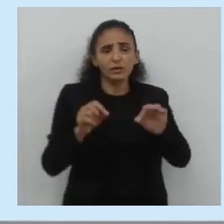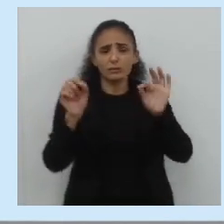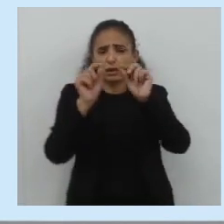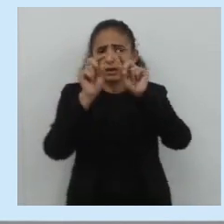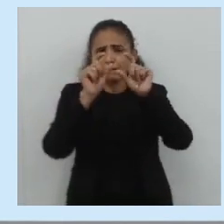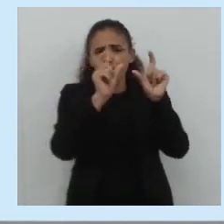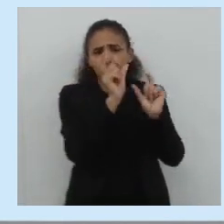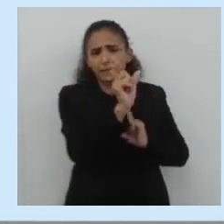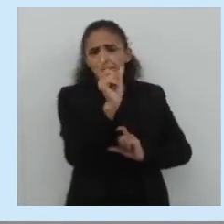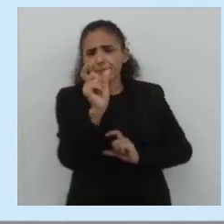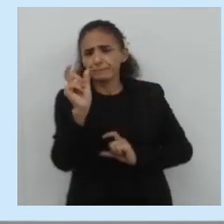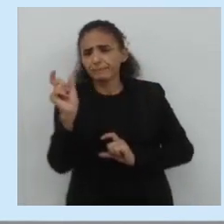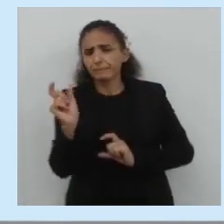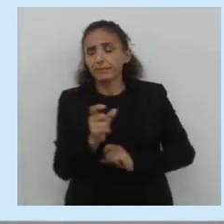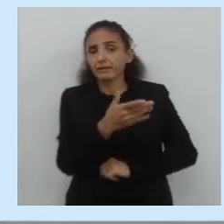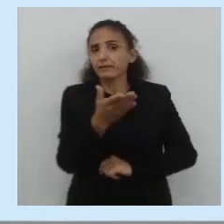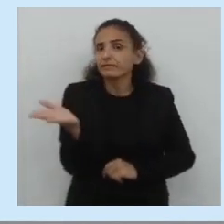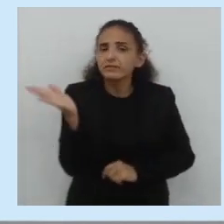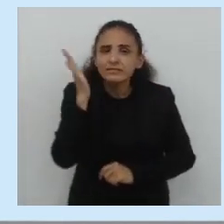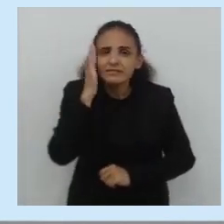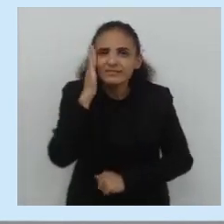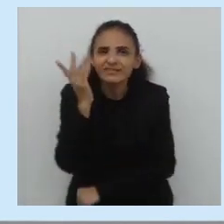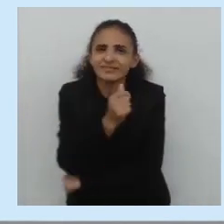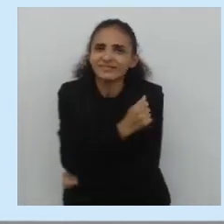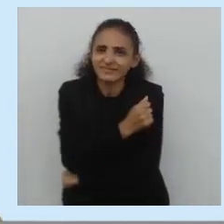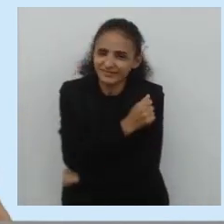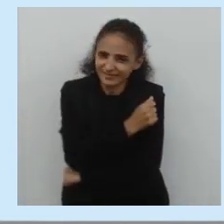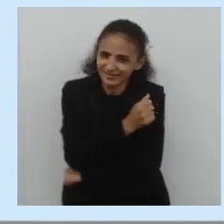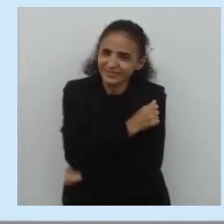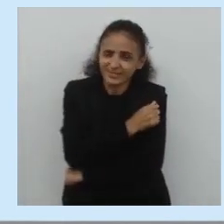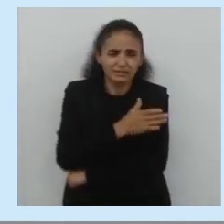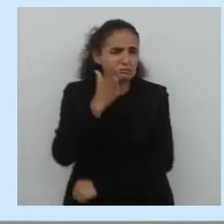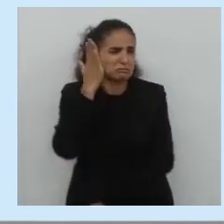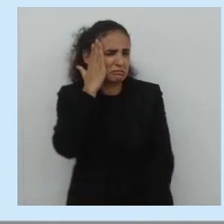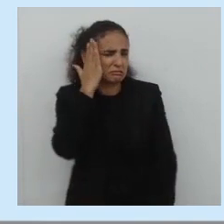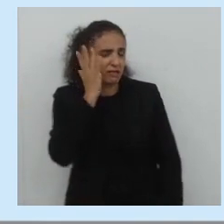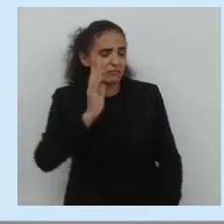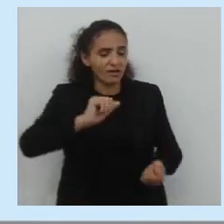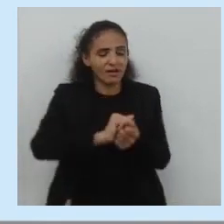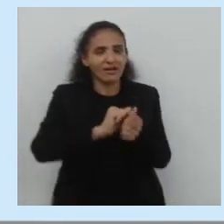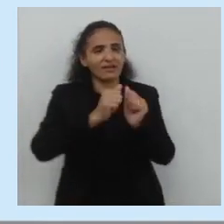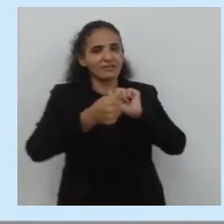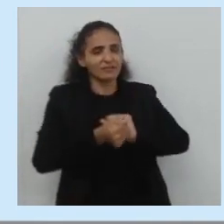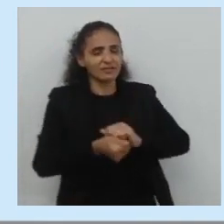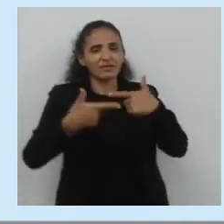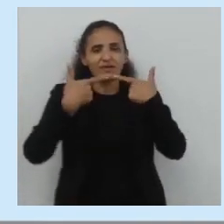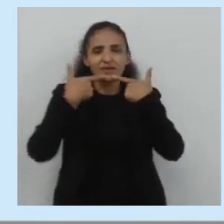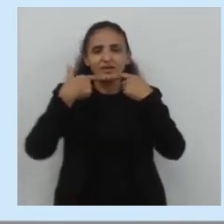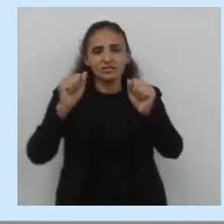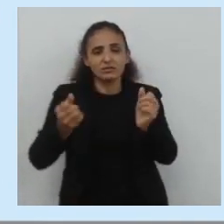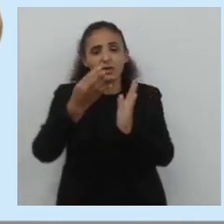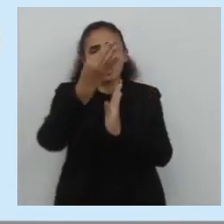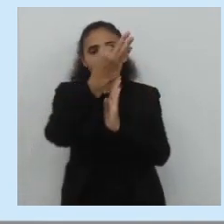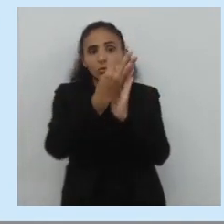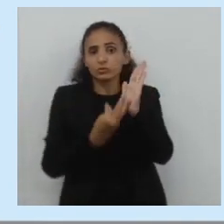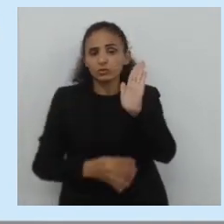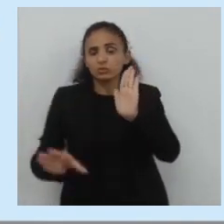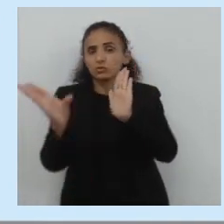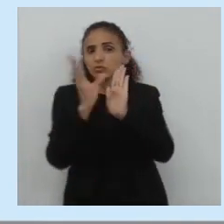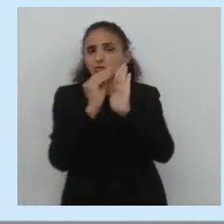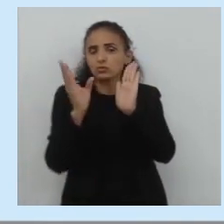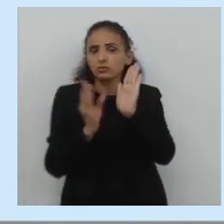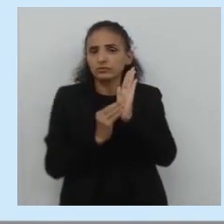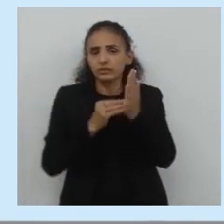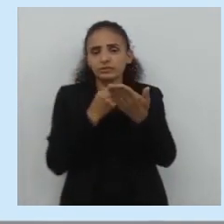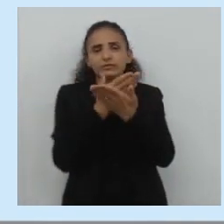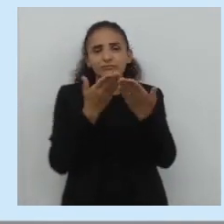quadrinho, tudo isso, para o quê? Para que vocês, estudantes, saibam adaptar, certo? Aquela linguagem, ao devido contexto,